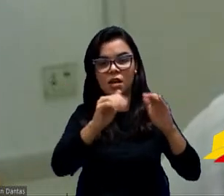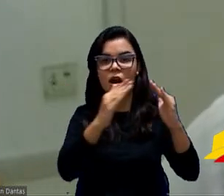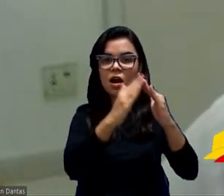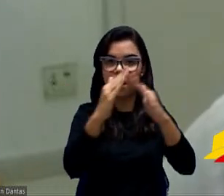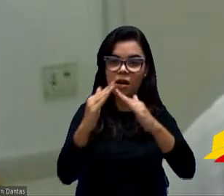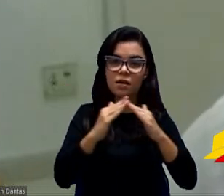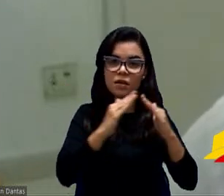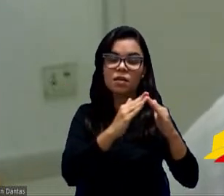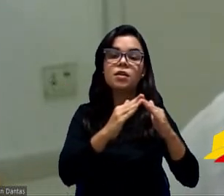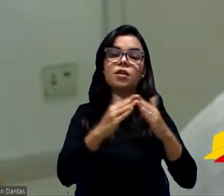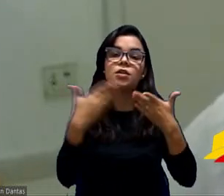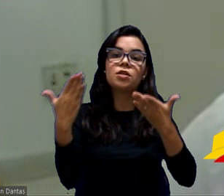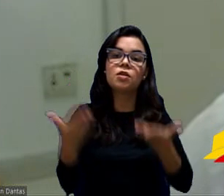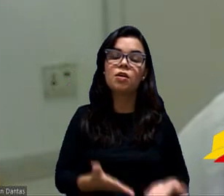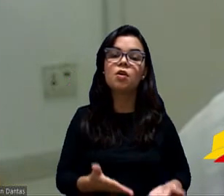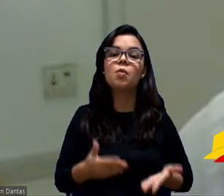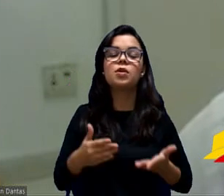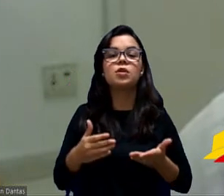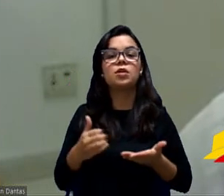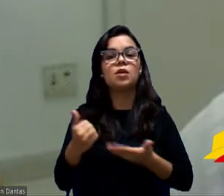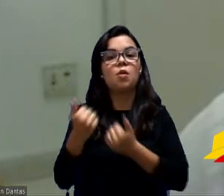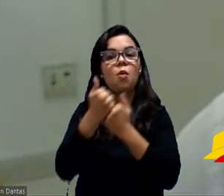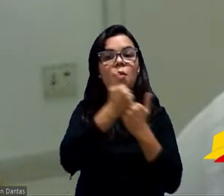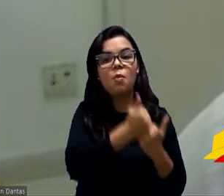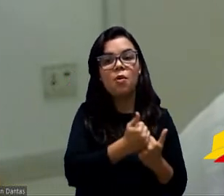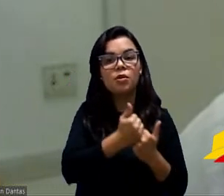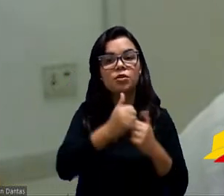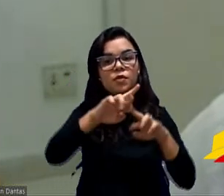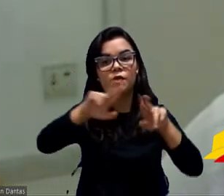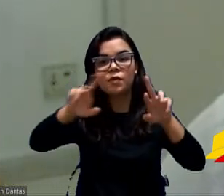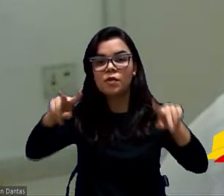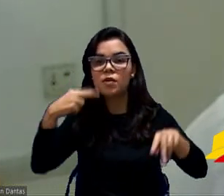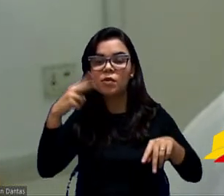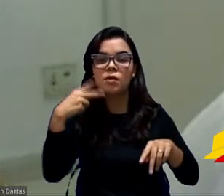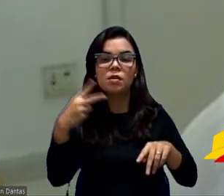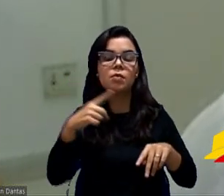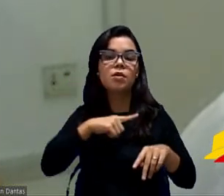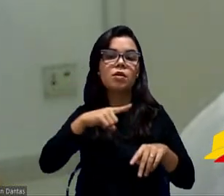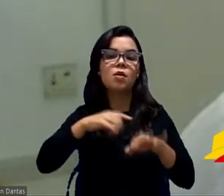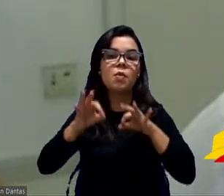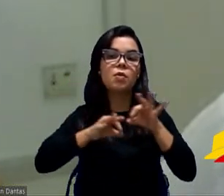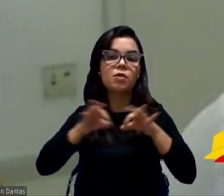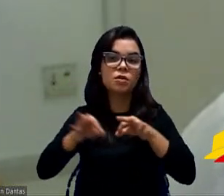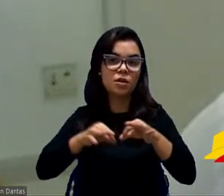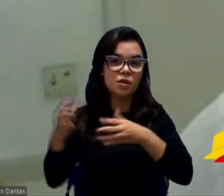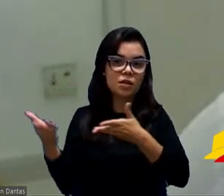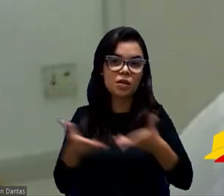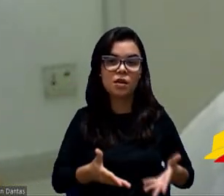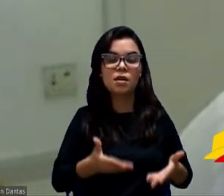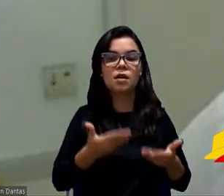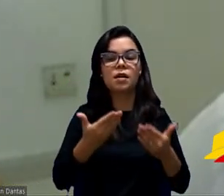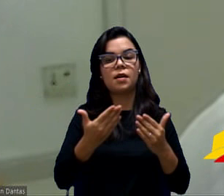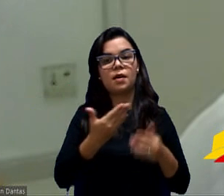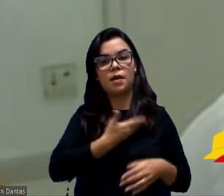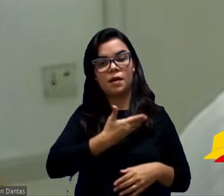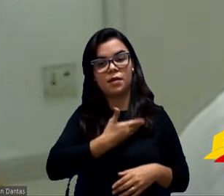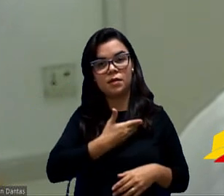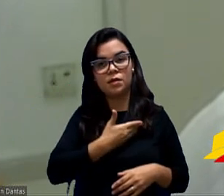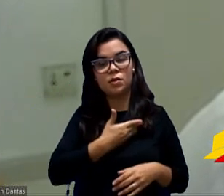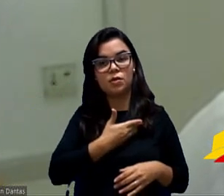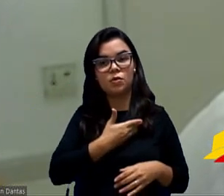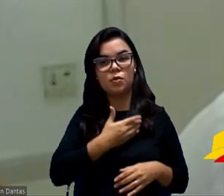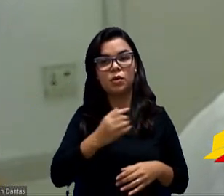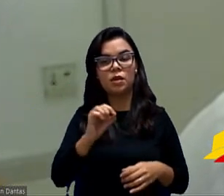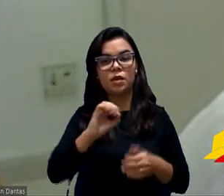dos demais colegas vereadores, porque eu tenho um projeto que tramita na casa, que é sobre a erradicação de